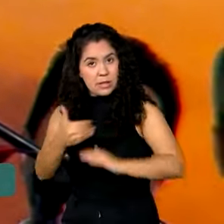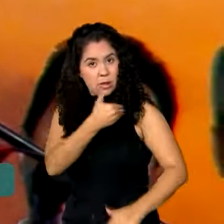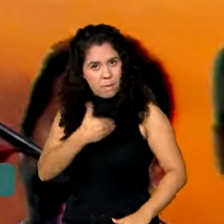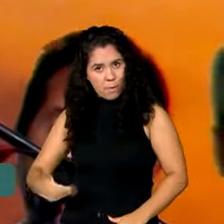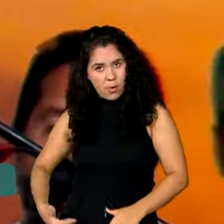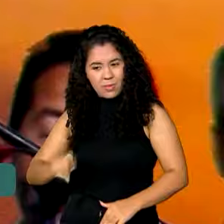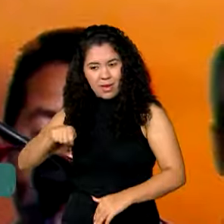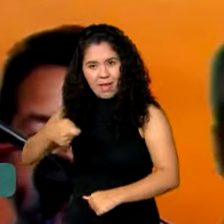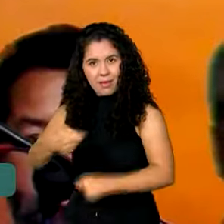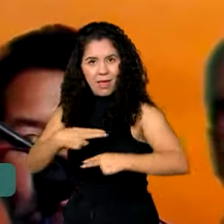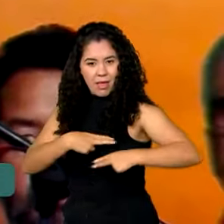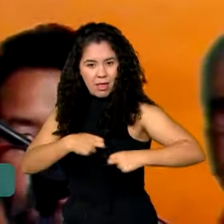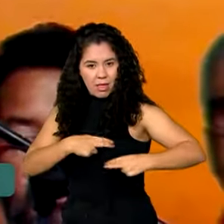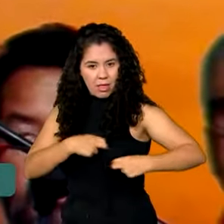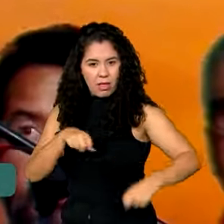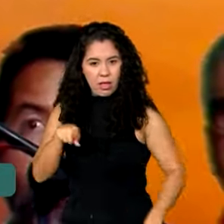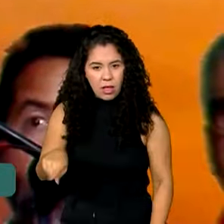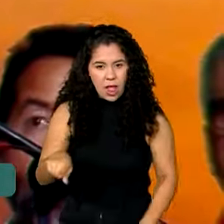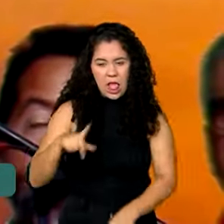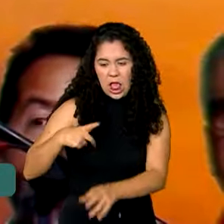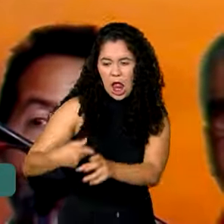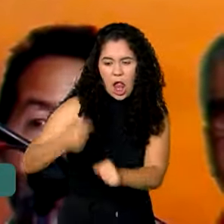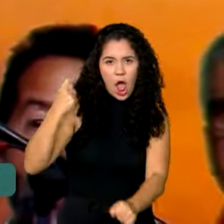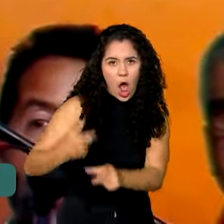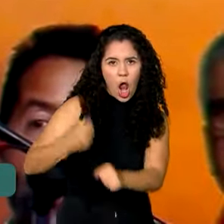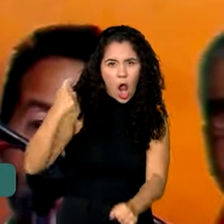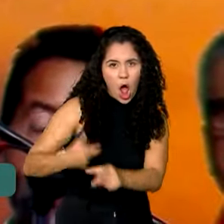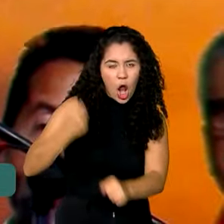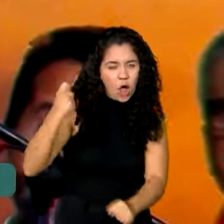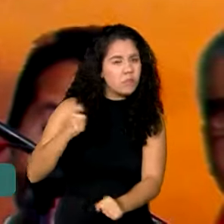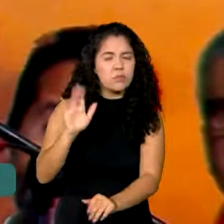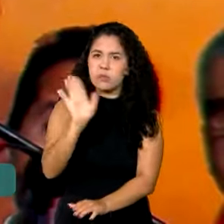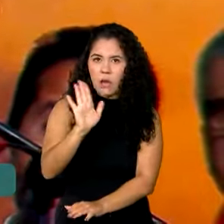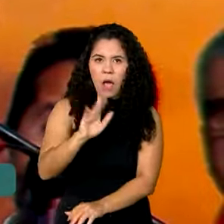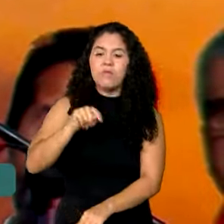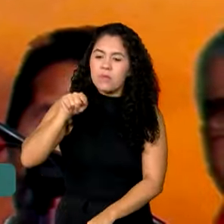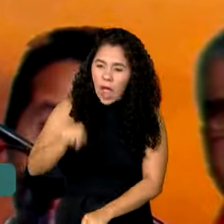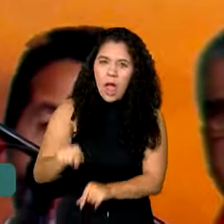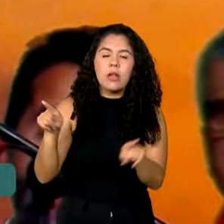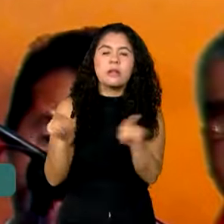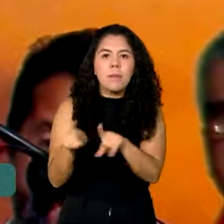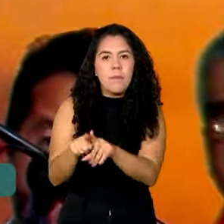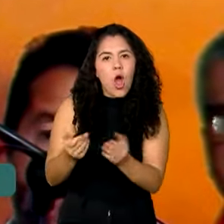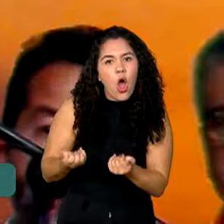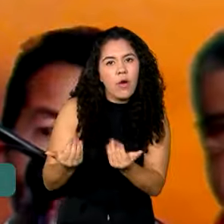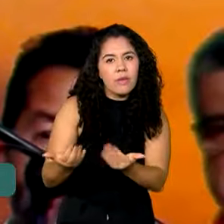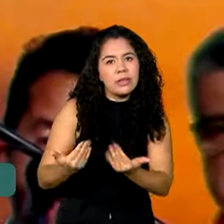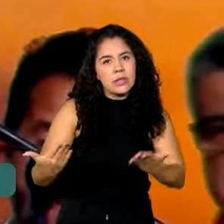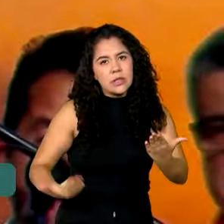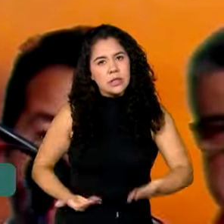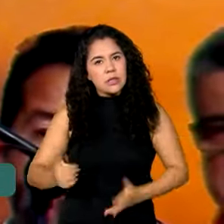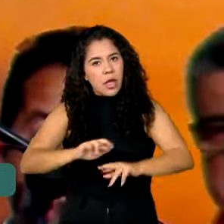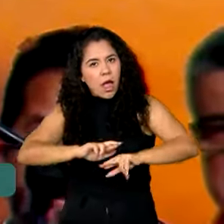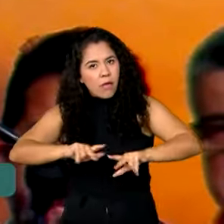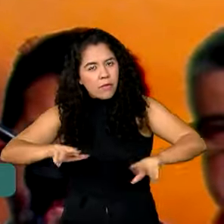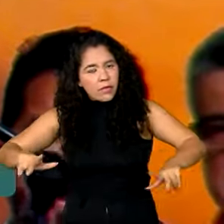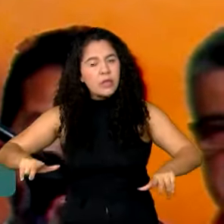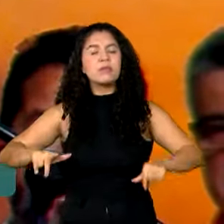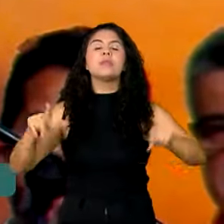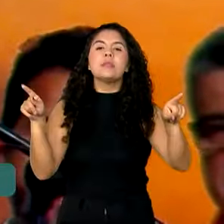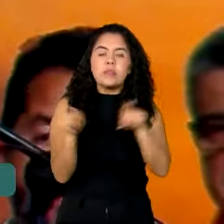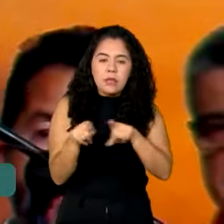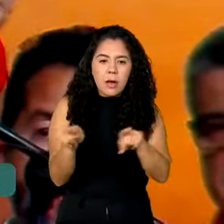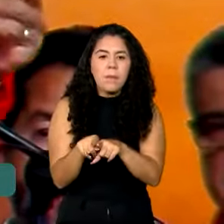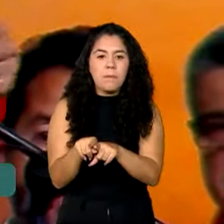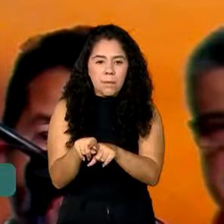não apenas para lucrar, ela serve para prestar serviços ao conjunto da população e uma